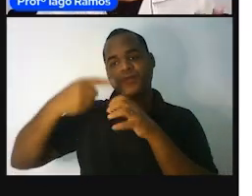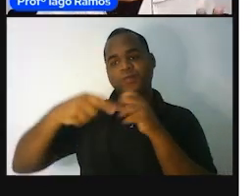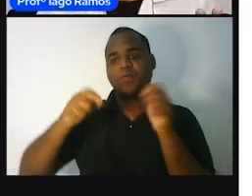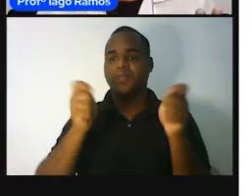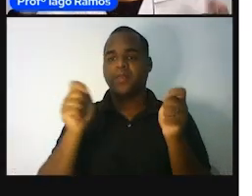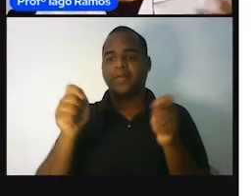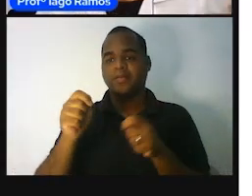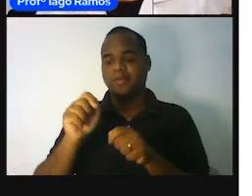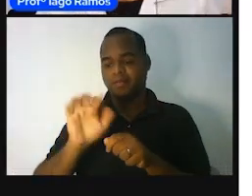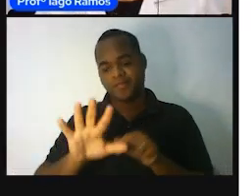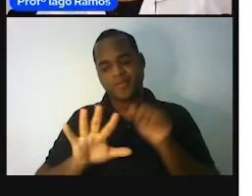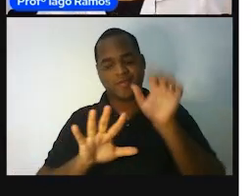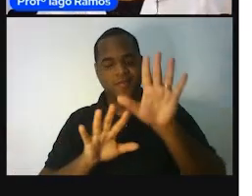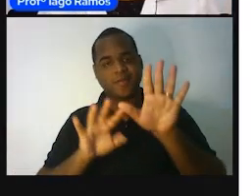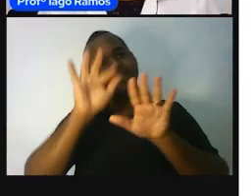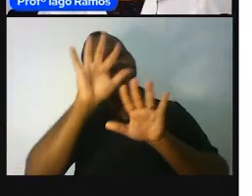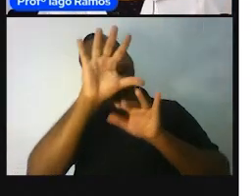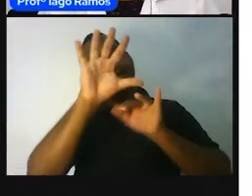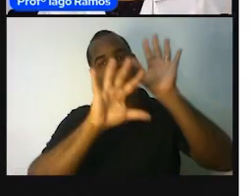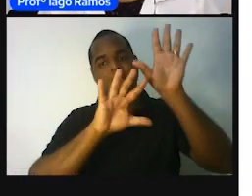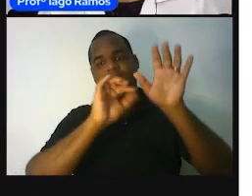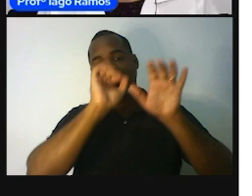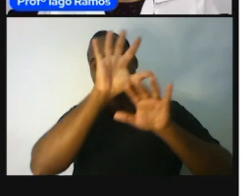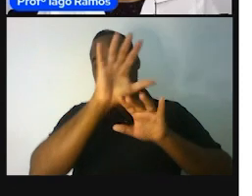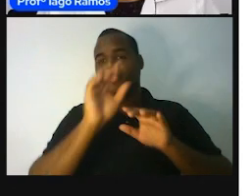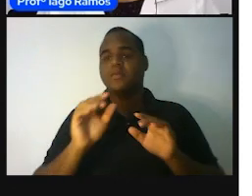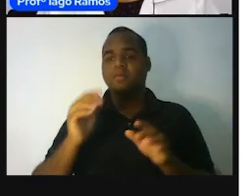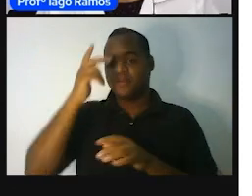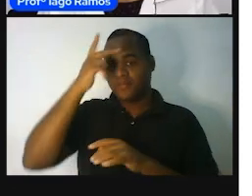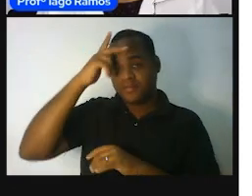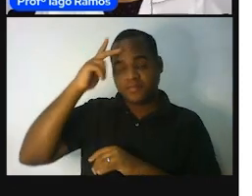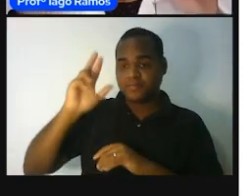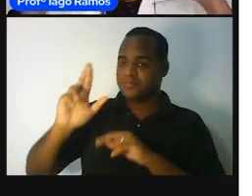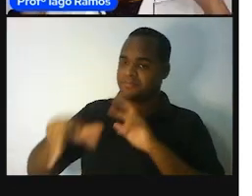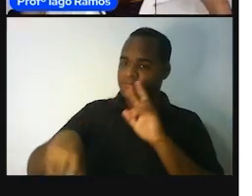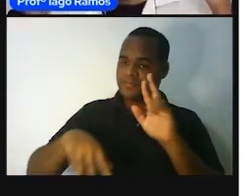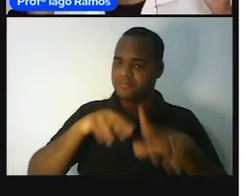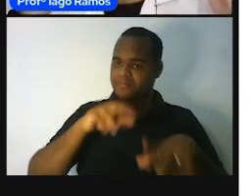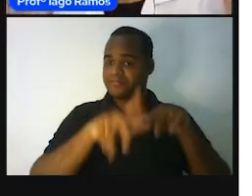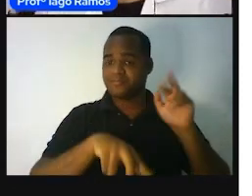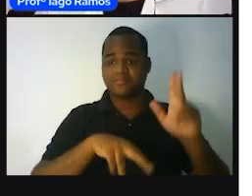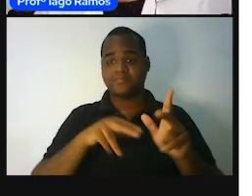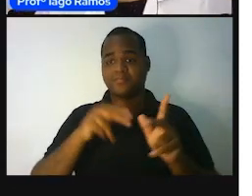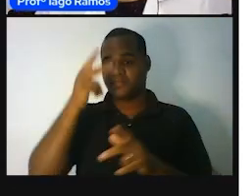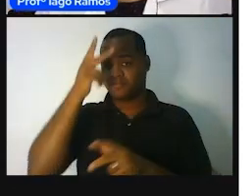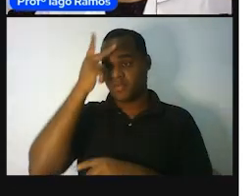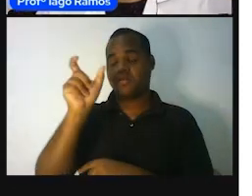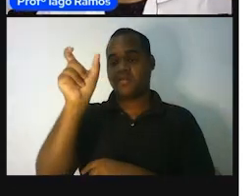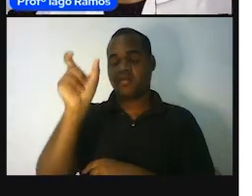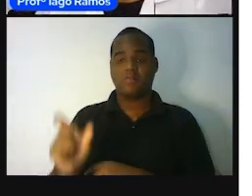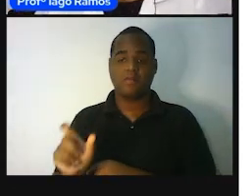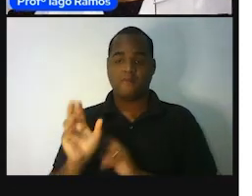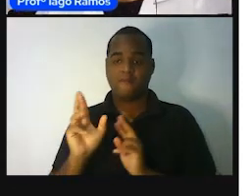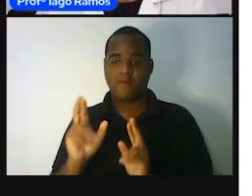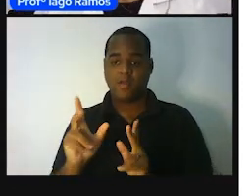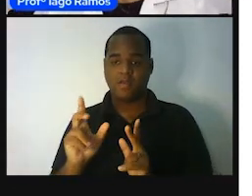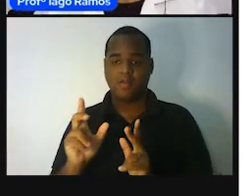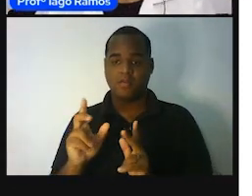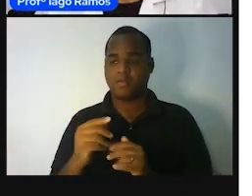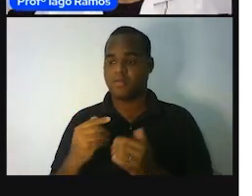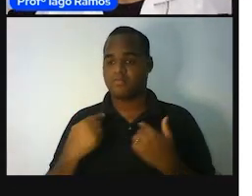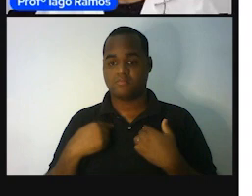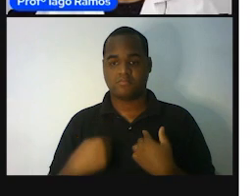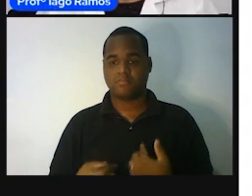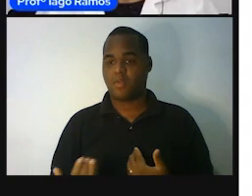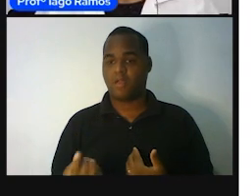palmo porque as pessoas são os inferentes. As pessoas que têm tamanho de mão são os inferentes. Então, tem